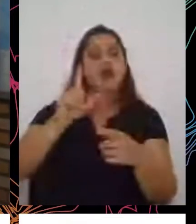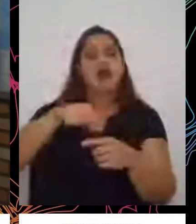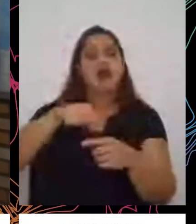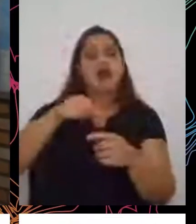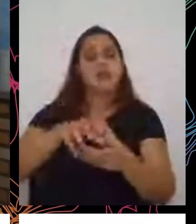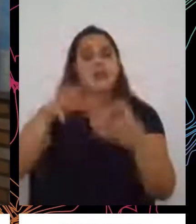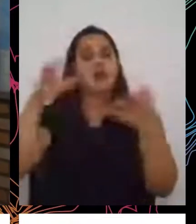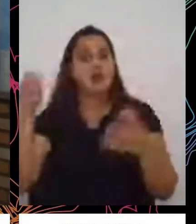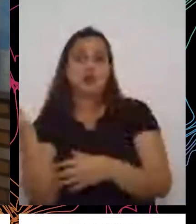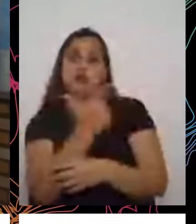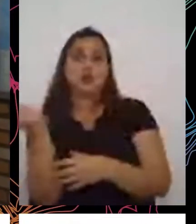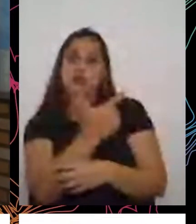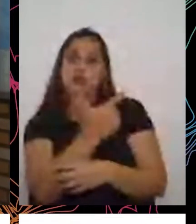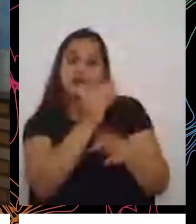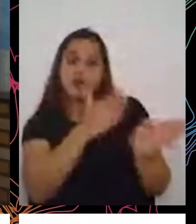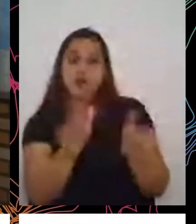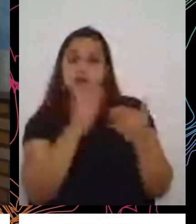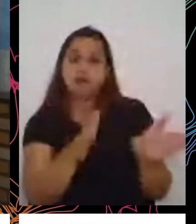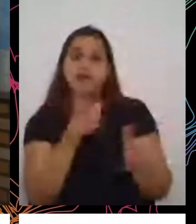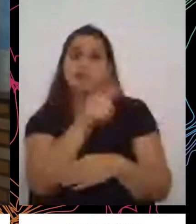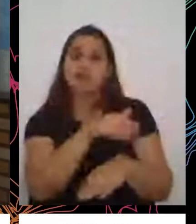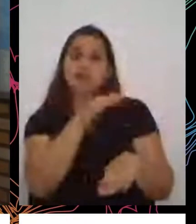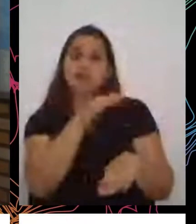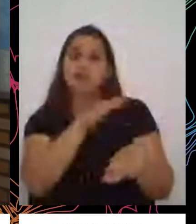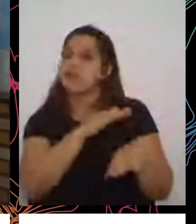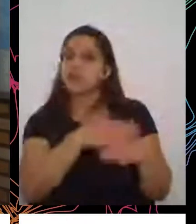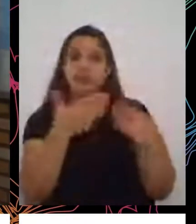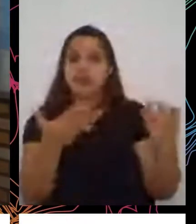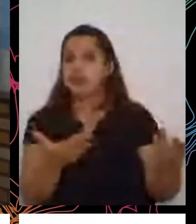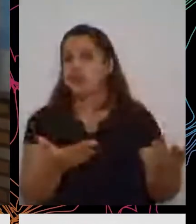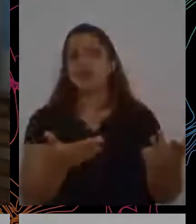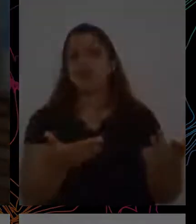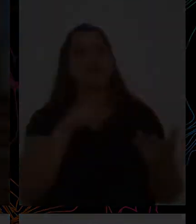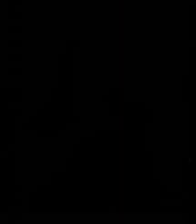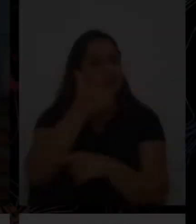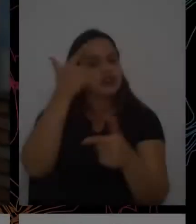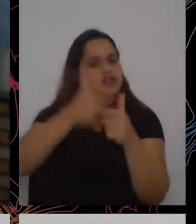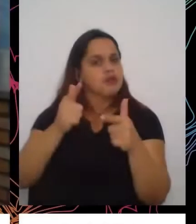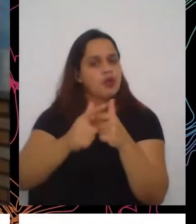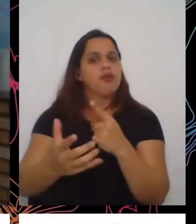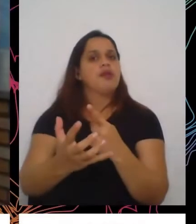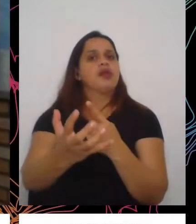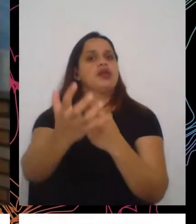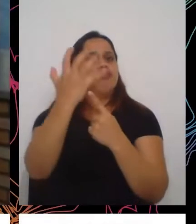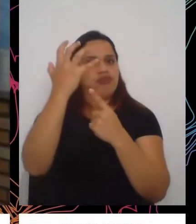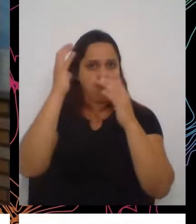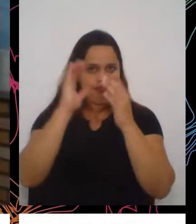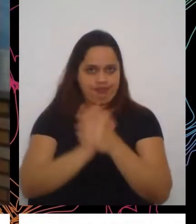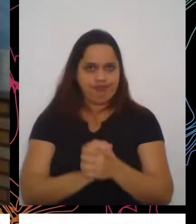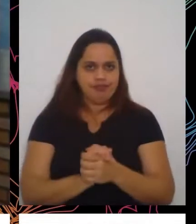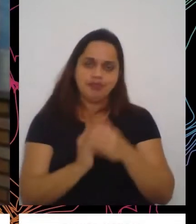daquele bem que seria interessante ele fazer. Obrigado, Regiane.